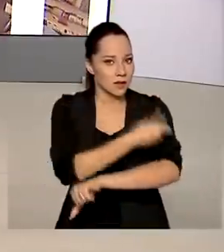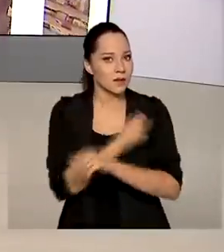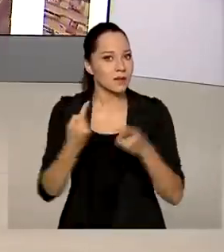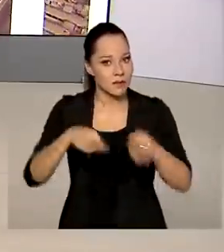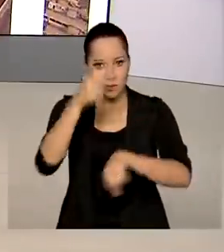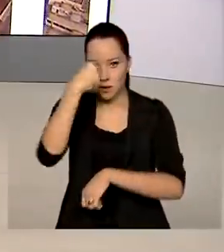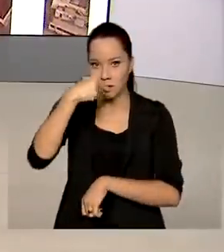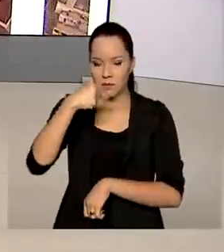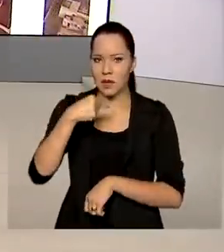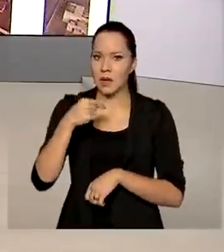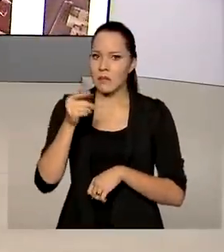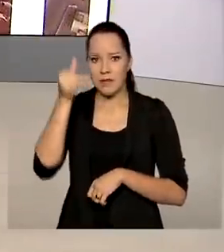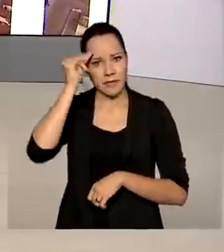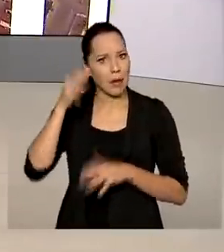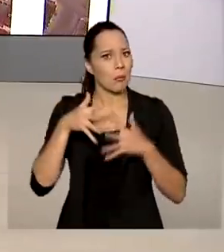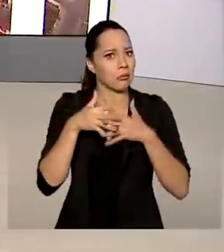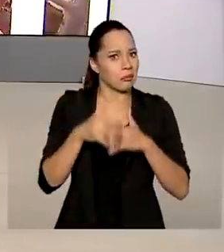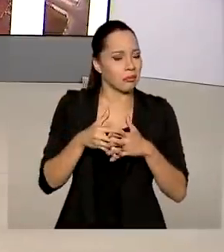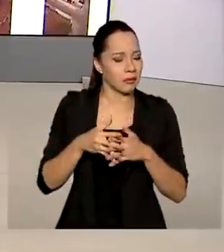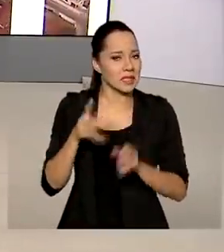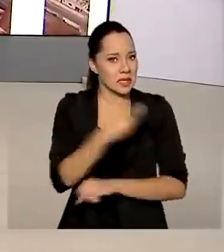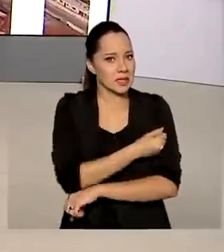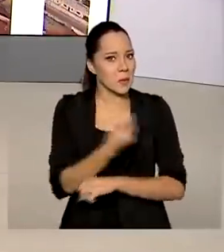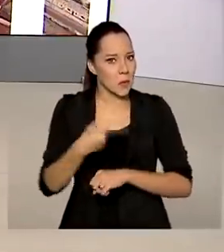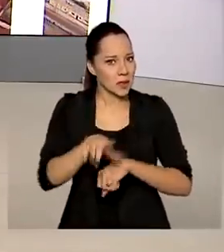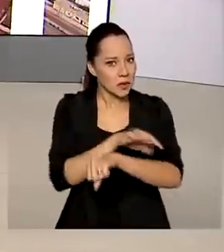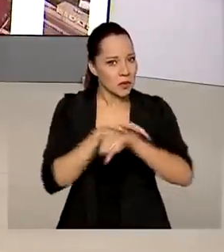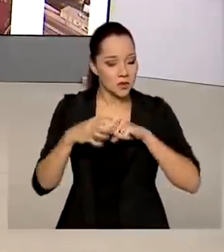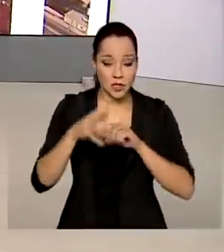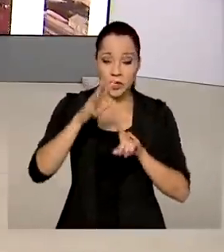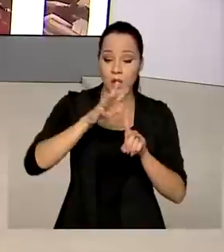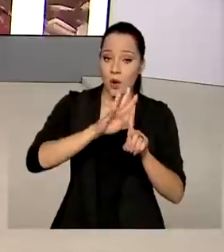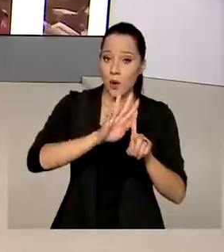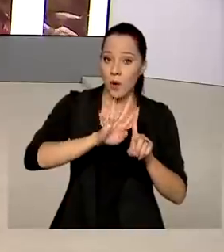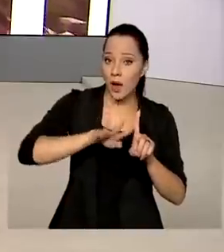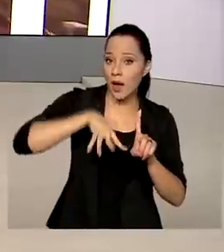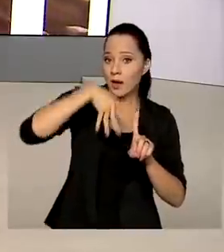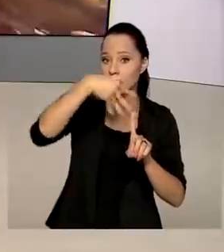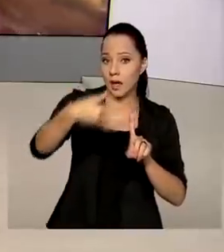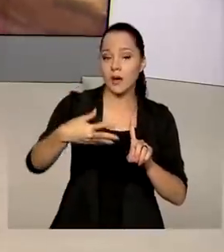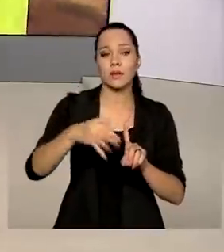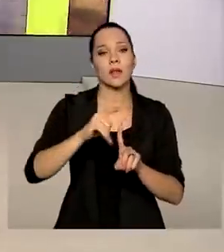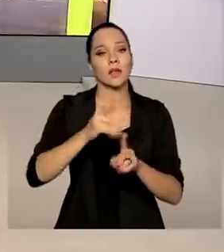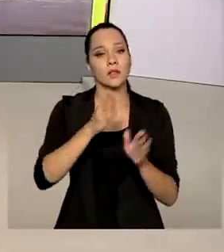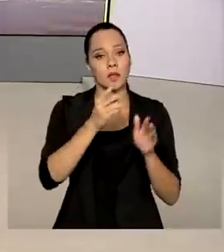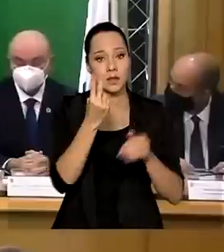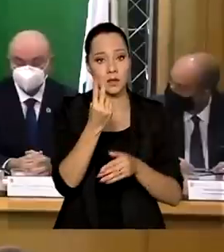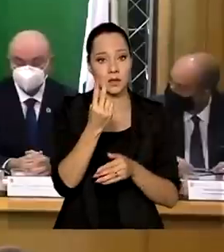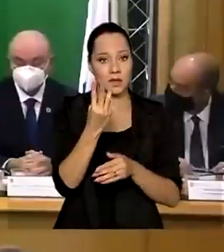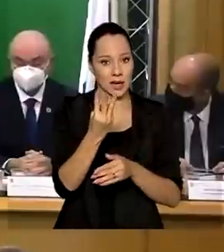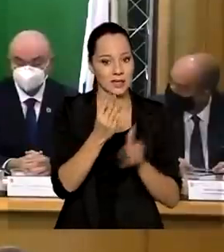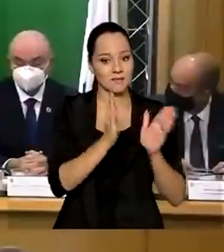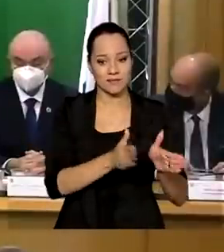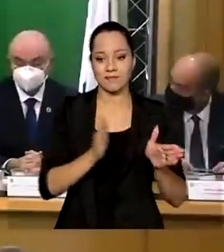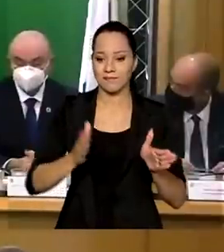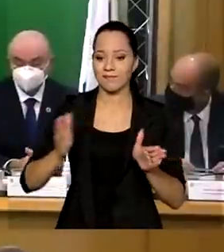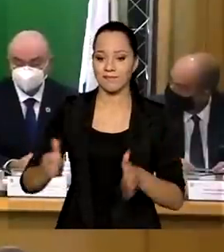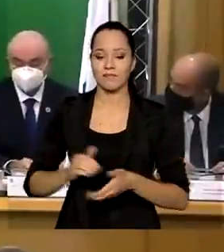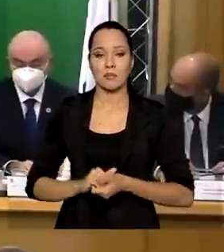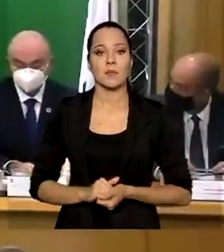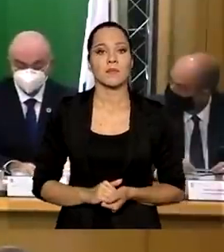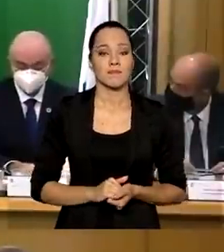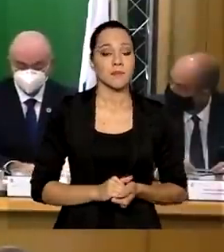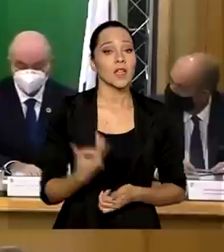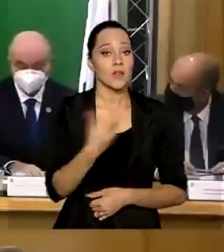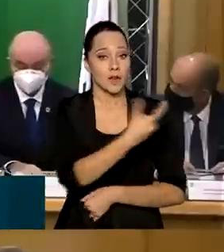gripe. E para não confundir com a vacinação contra a Covid, o calendário está dividido em três fases. A vacina contra